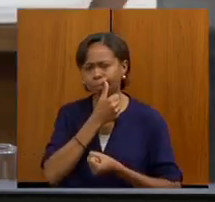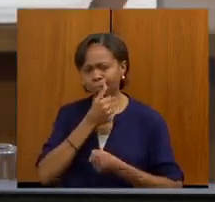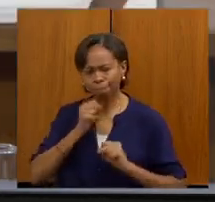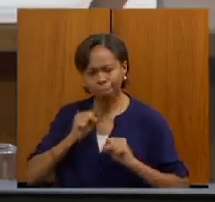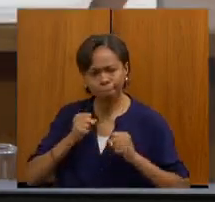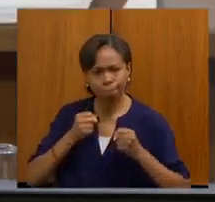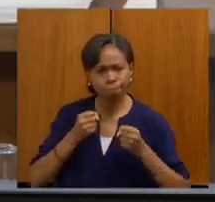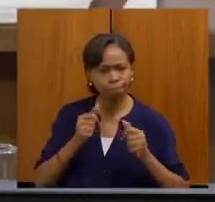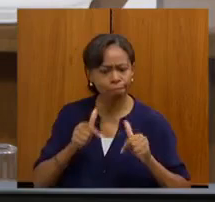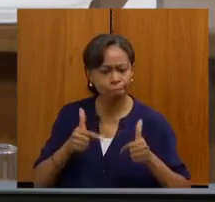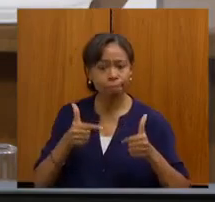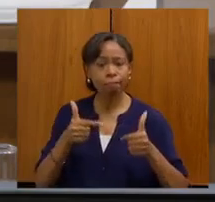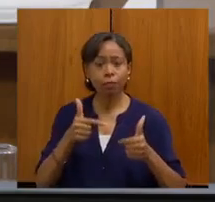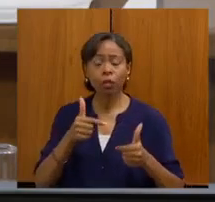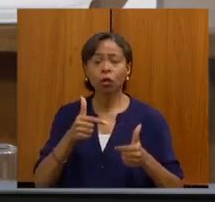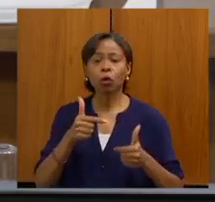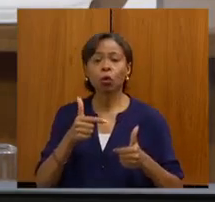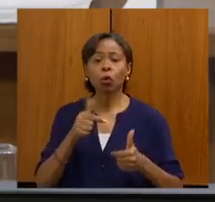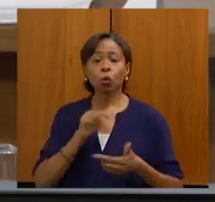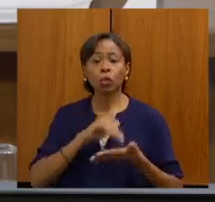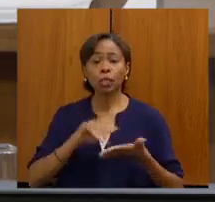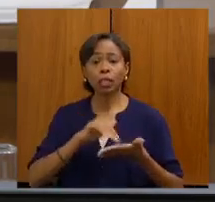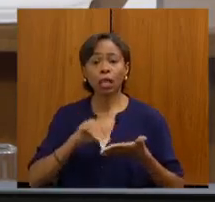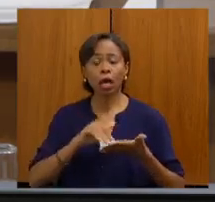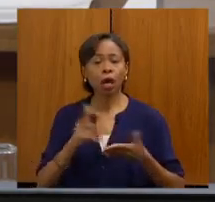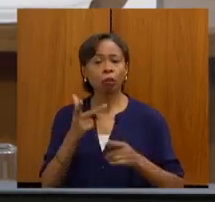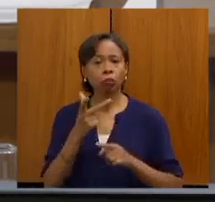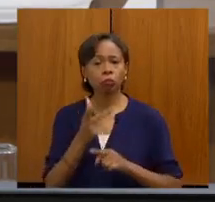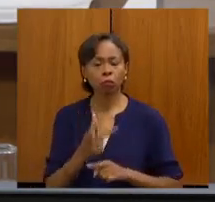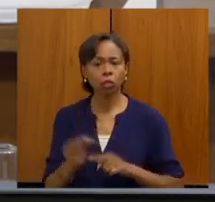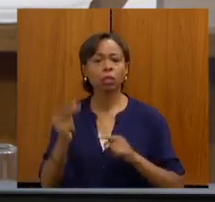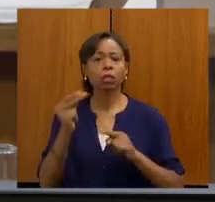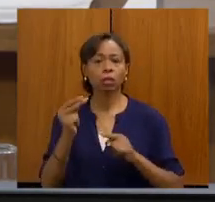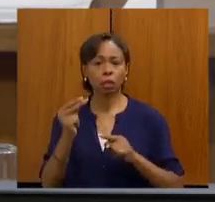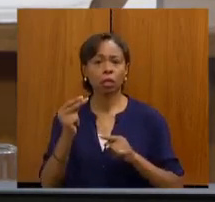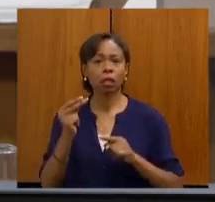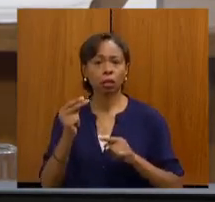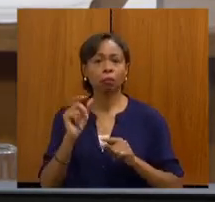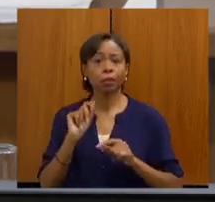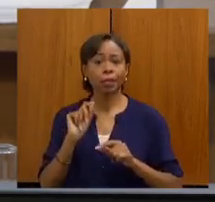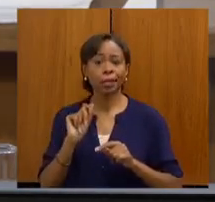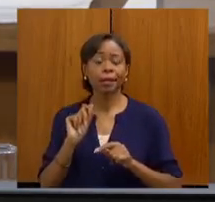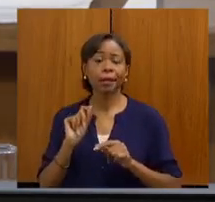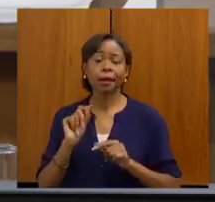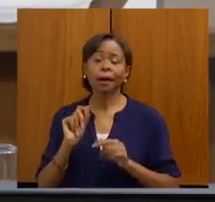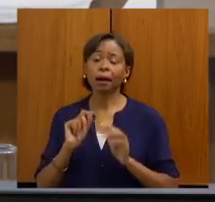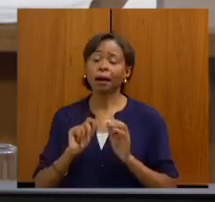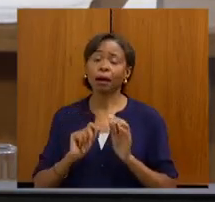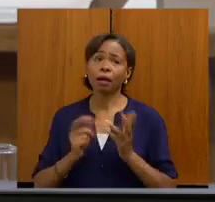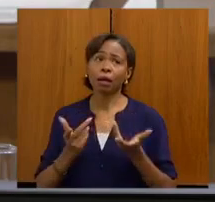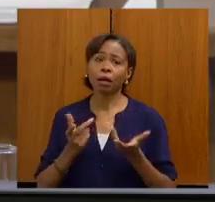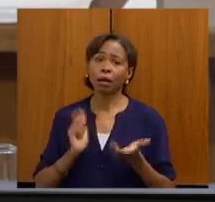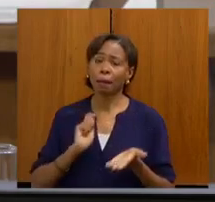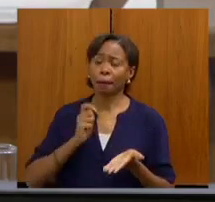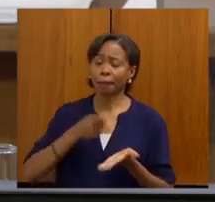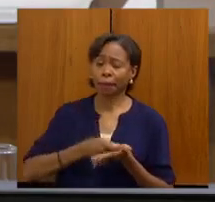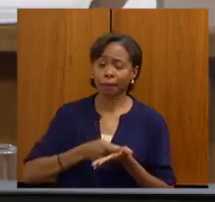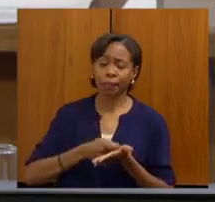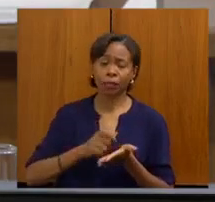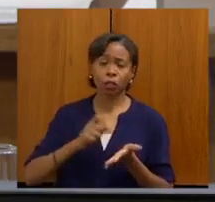e o secretário conseguiu vencer essa questão que era um aumento de impostos na questão de fornecedores. Então,